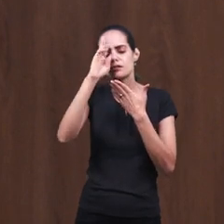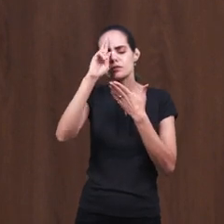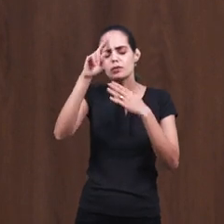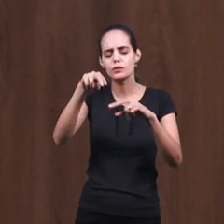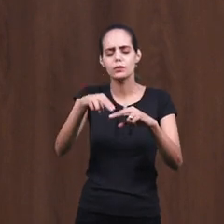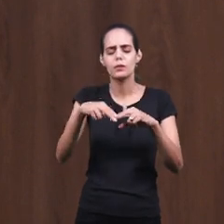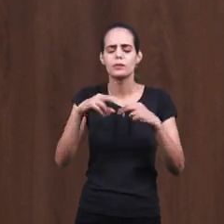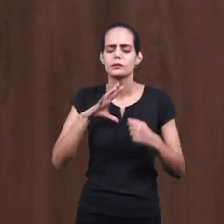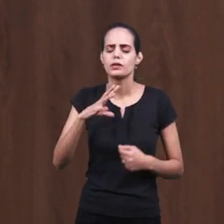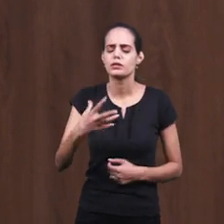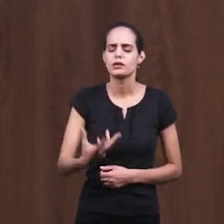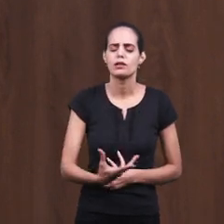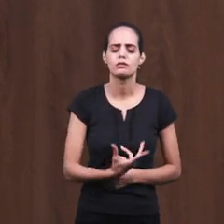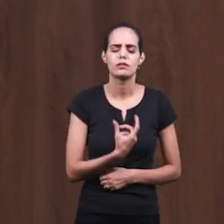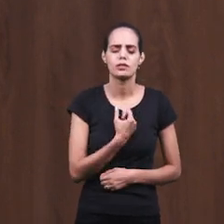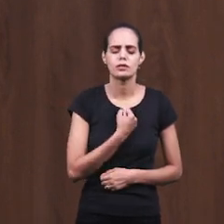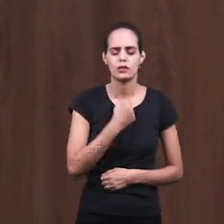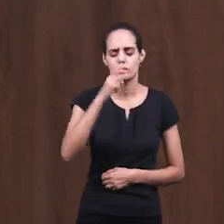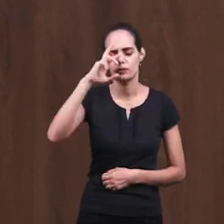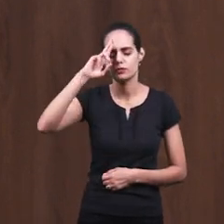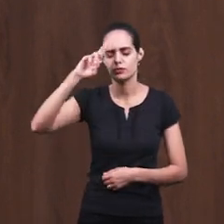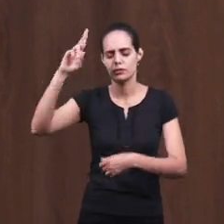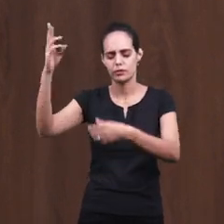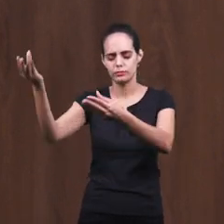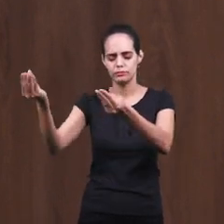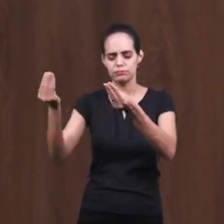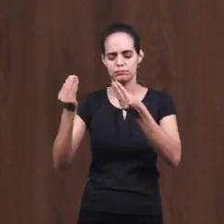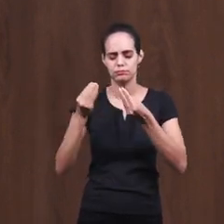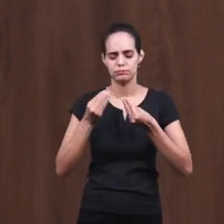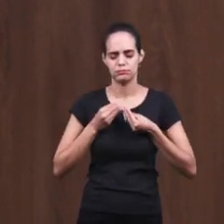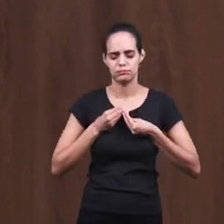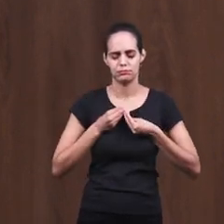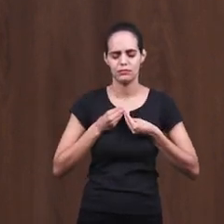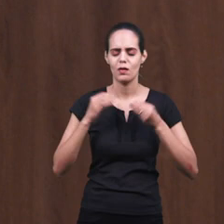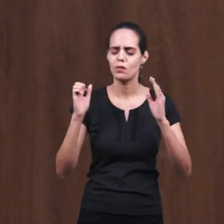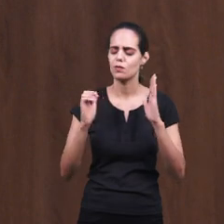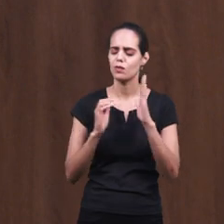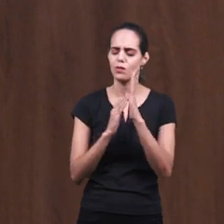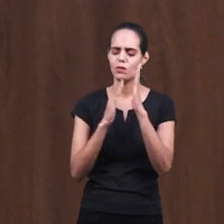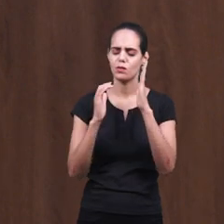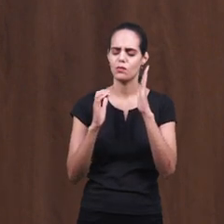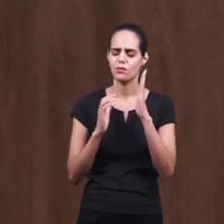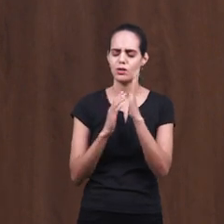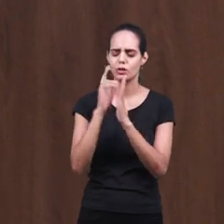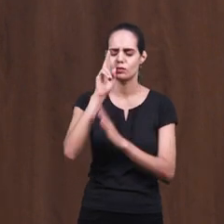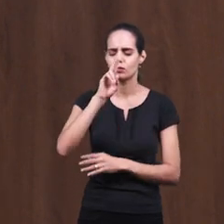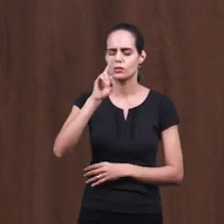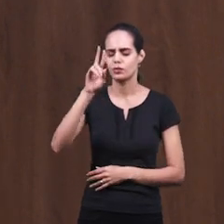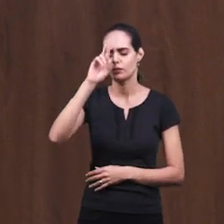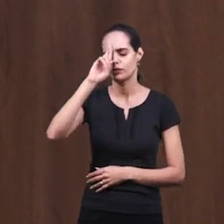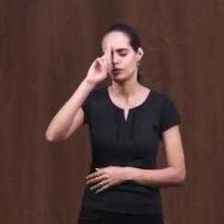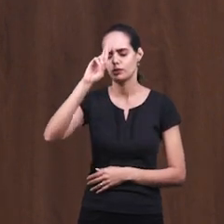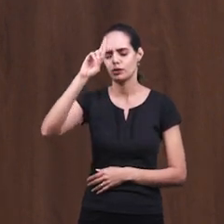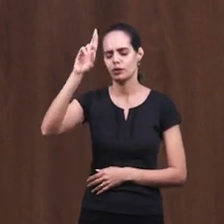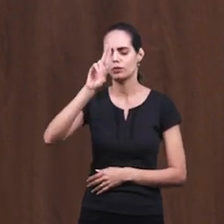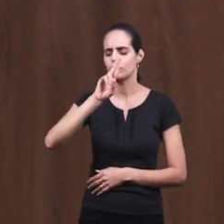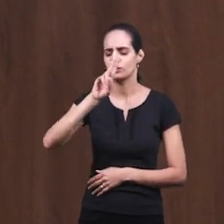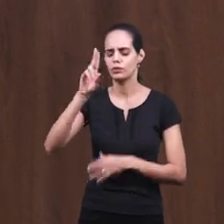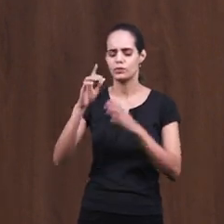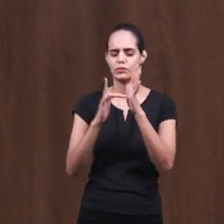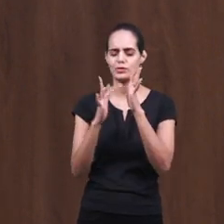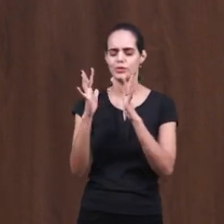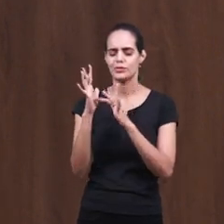glorificamos Pela salvação Que o Senhor tem nos dado Louvado seja o teu nome